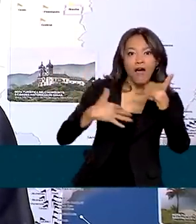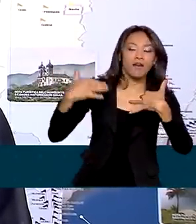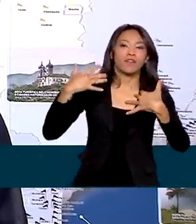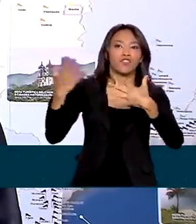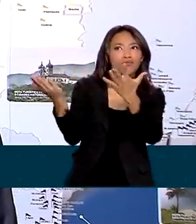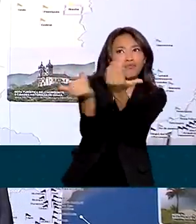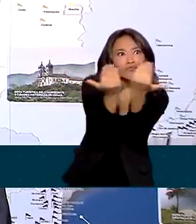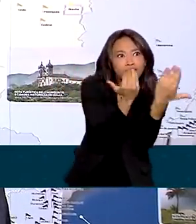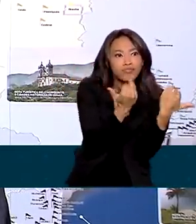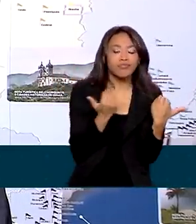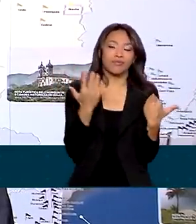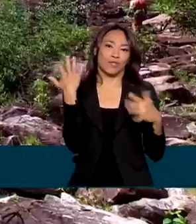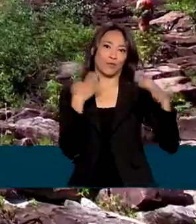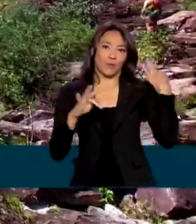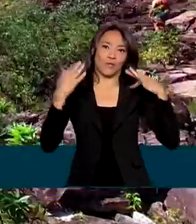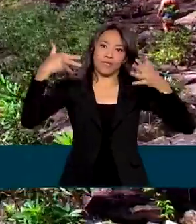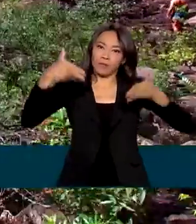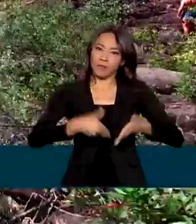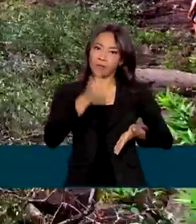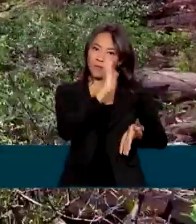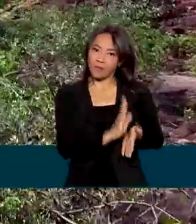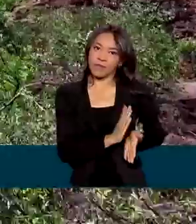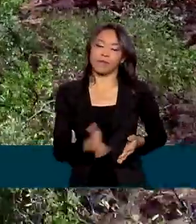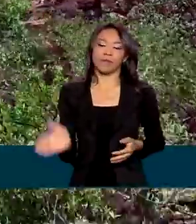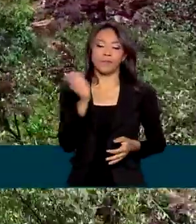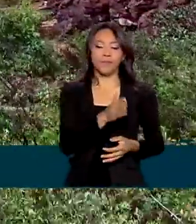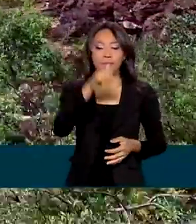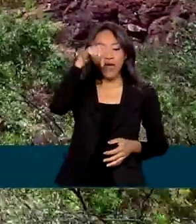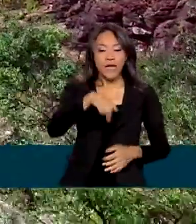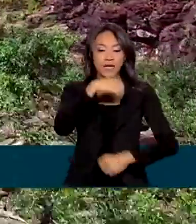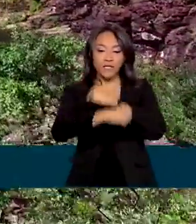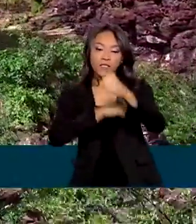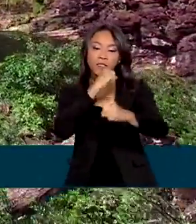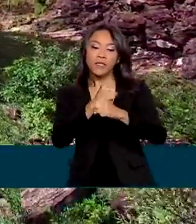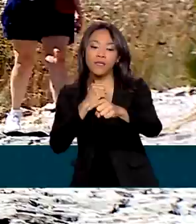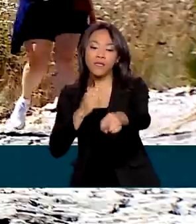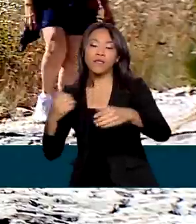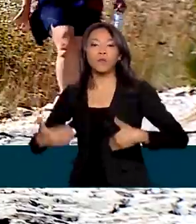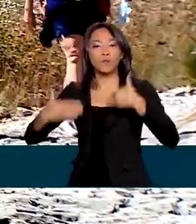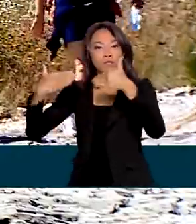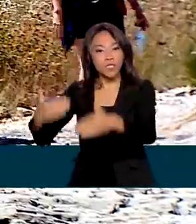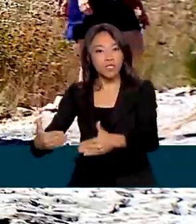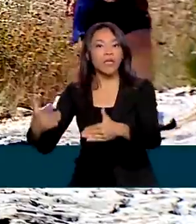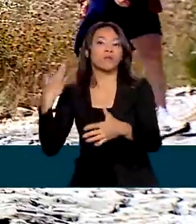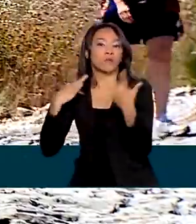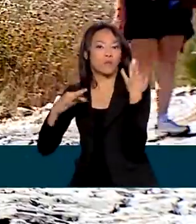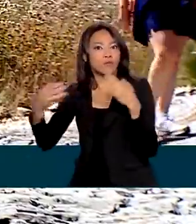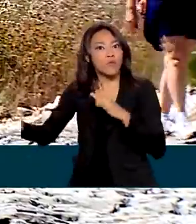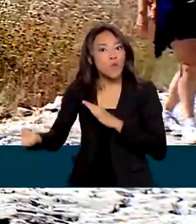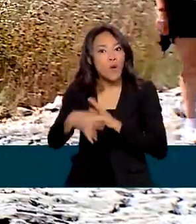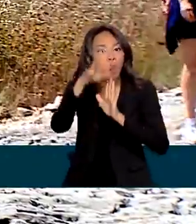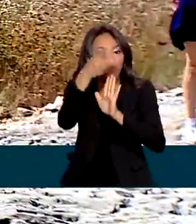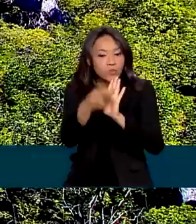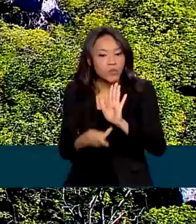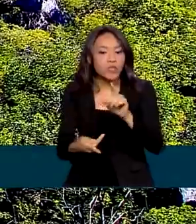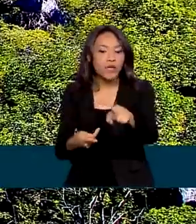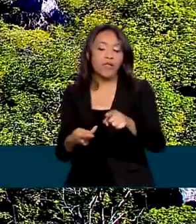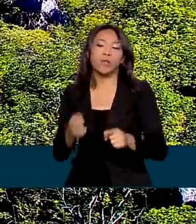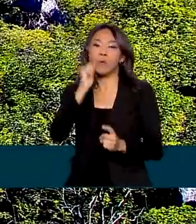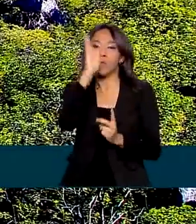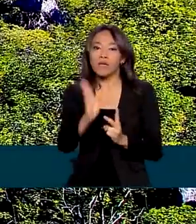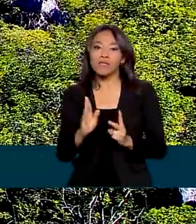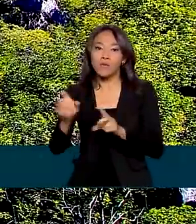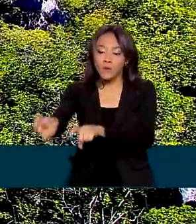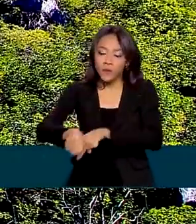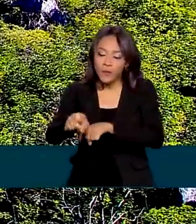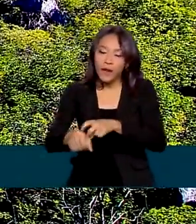no turismo no período pós-pandemia. Neste ano, o Ministério do Turismo também investiu em novos projetos, como o Brasil Rural, o